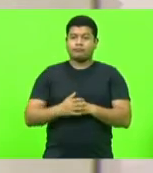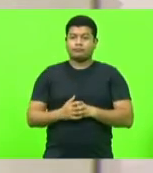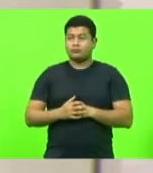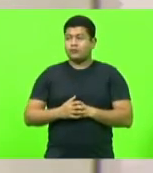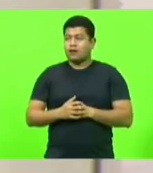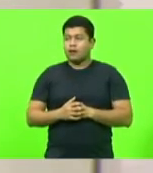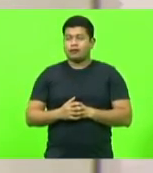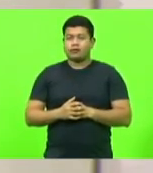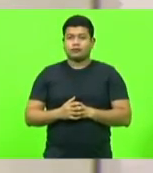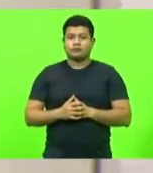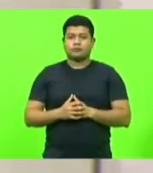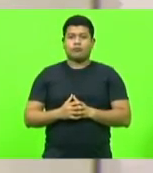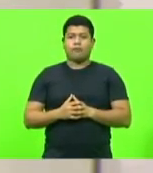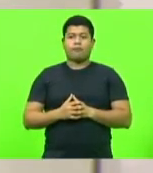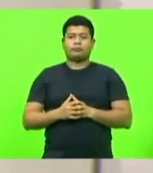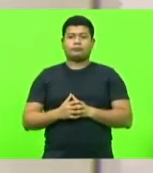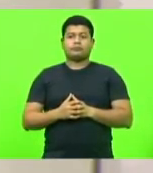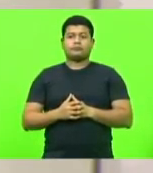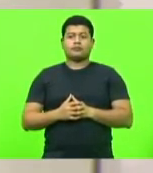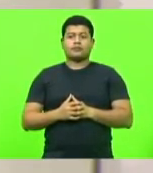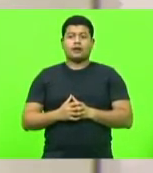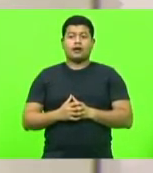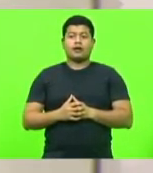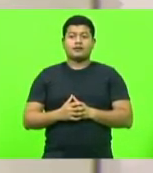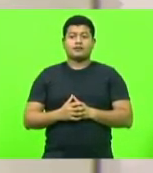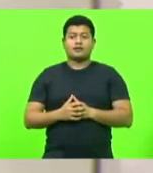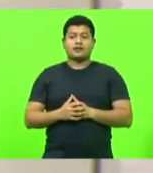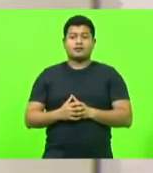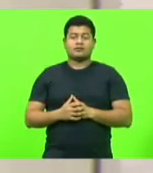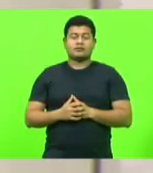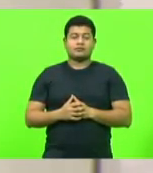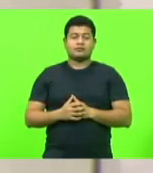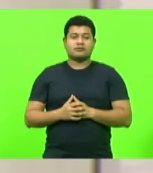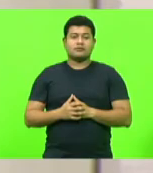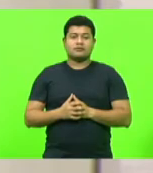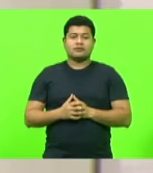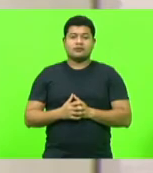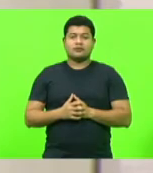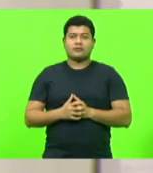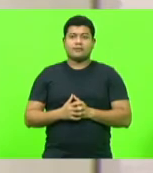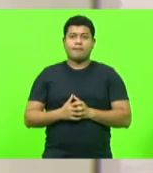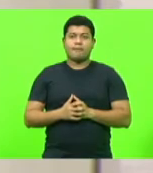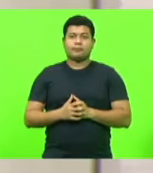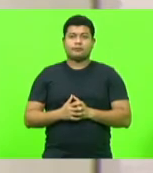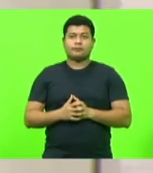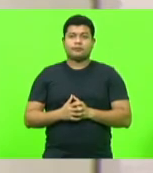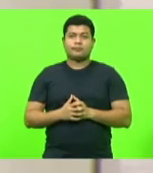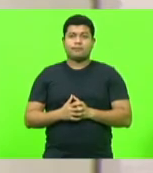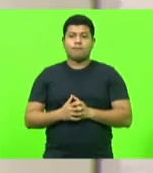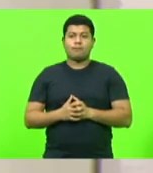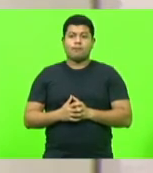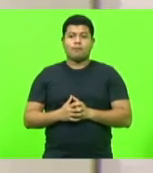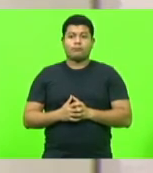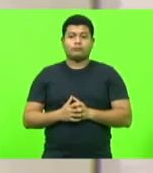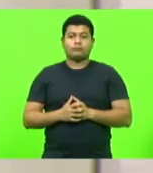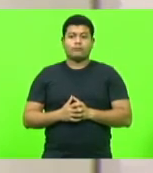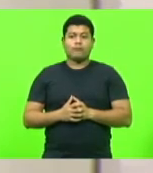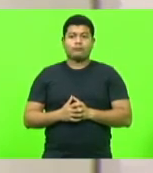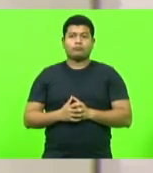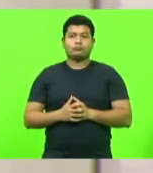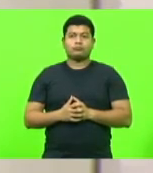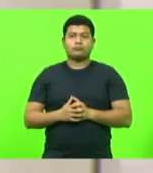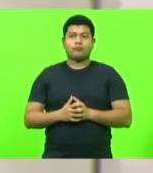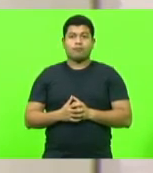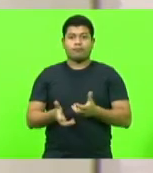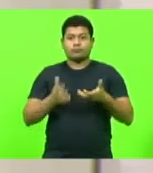mas eu antes do deputado abrir o seu discurso, gostaria de cumprimentar as lideranças do